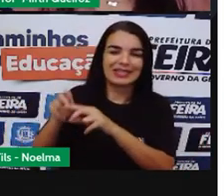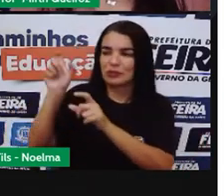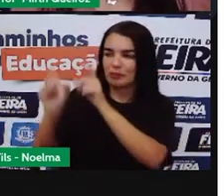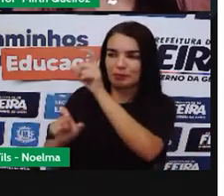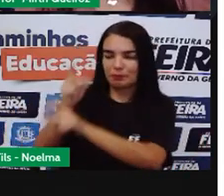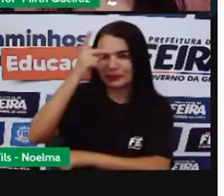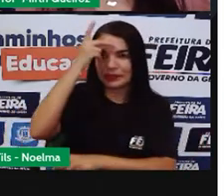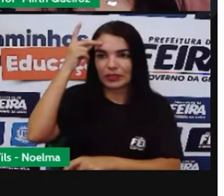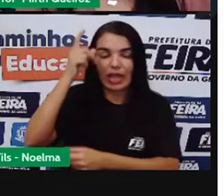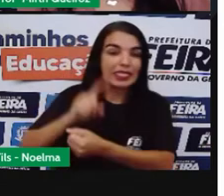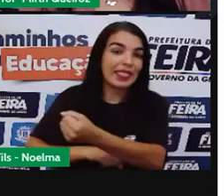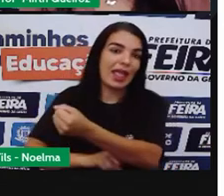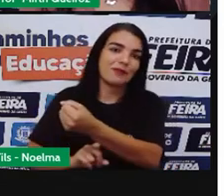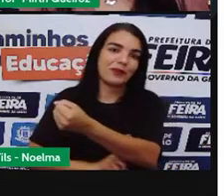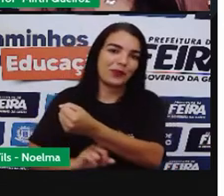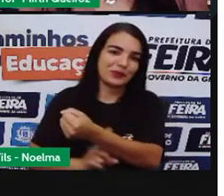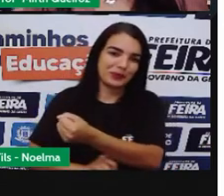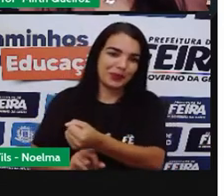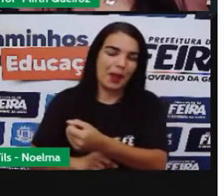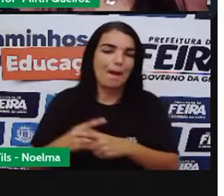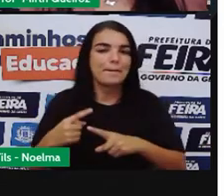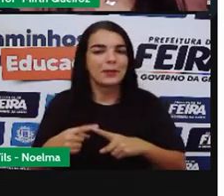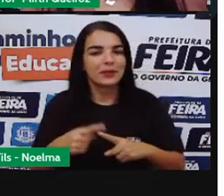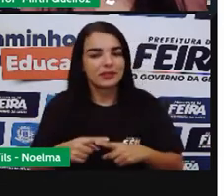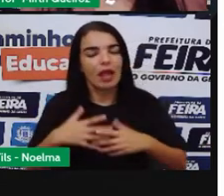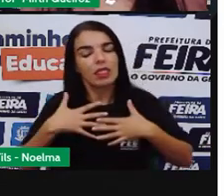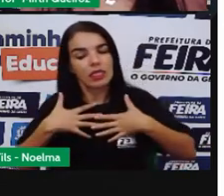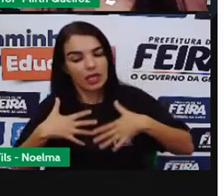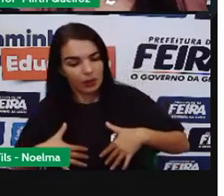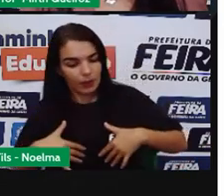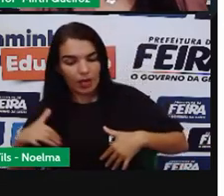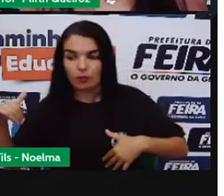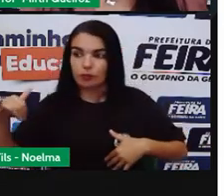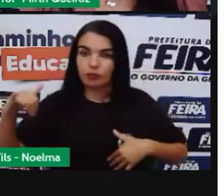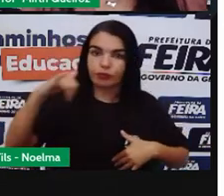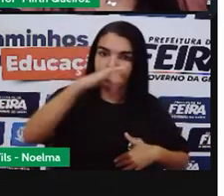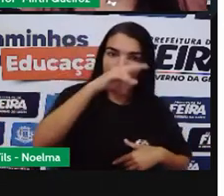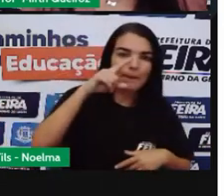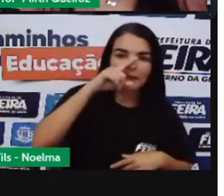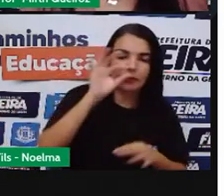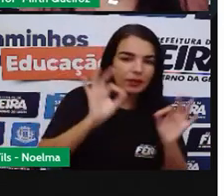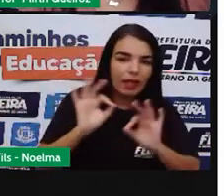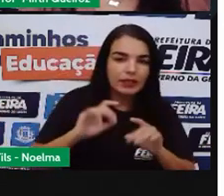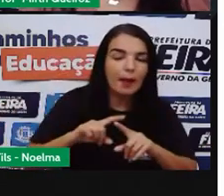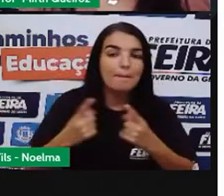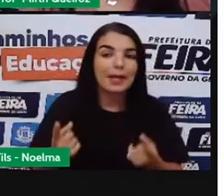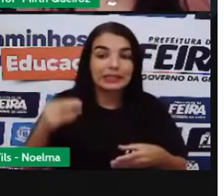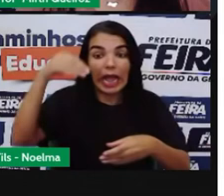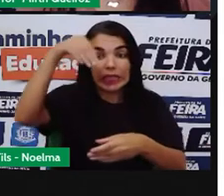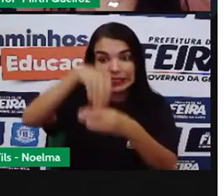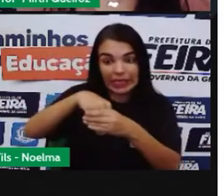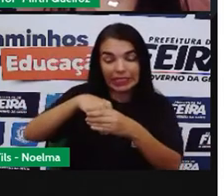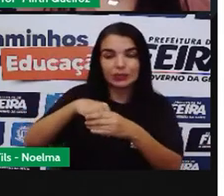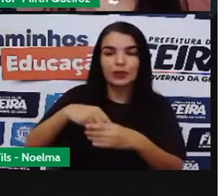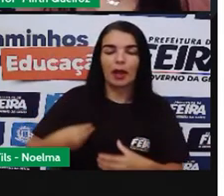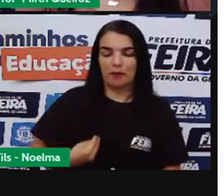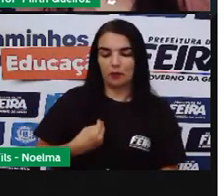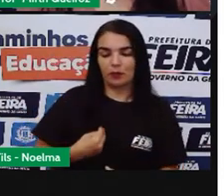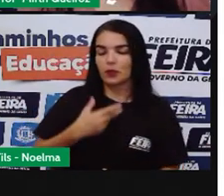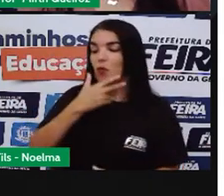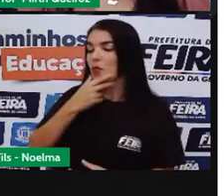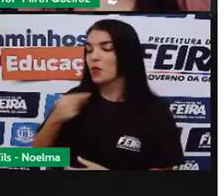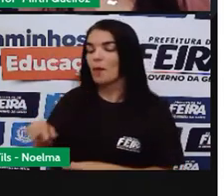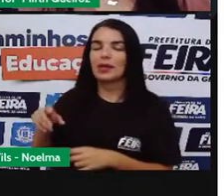nervoso no avião. Então, tranquilo em relação ao perigo. Porém, não estava tranquilo devido à presença aí